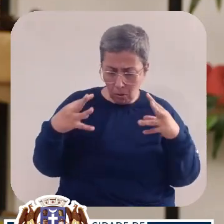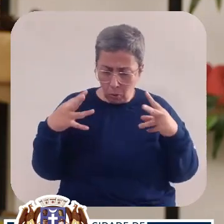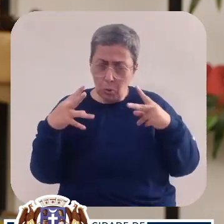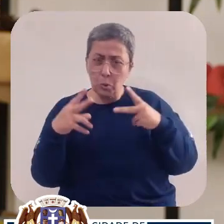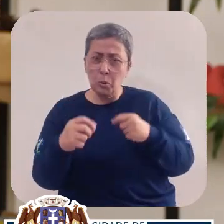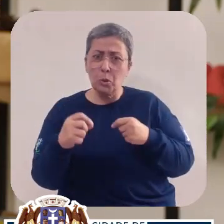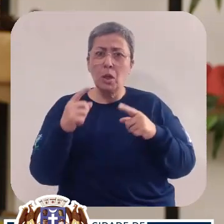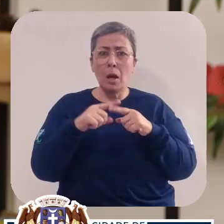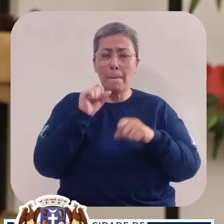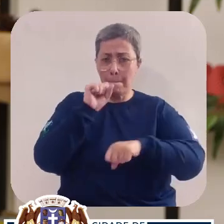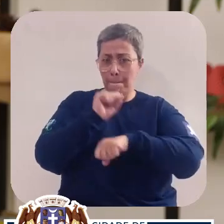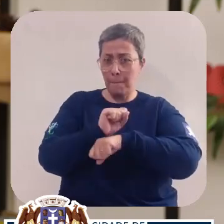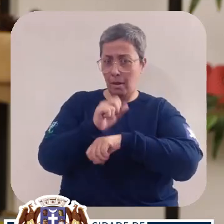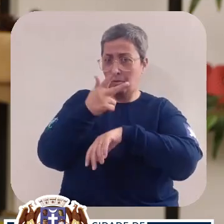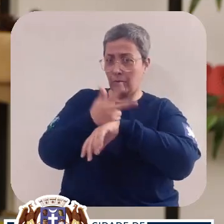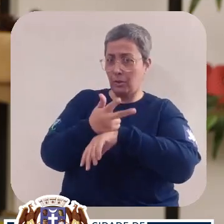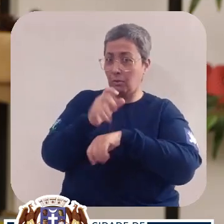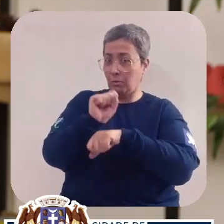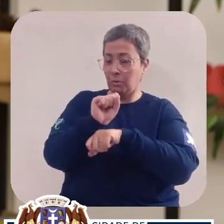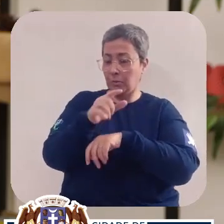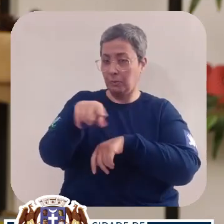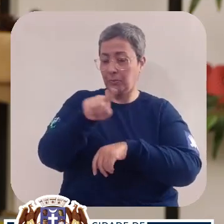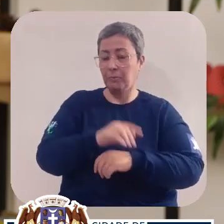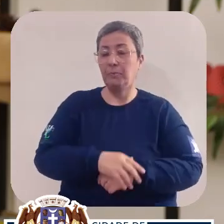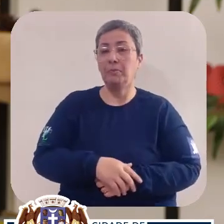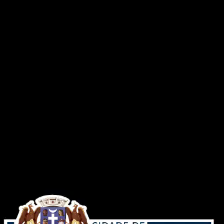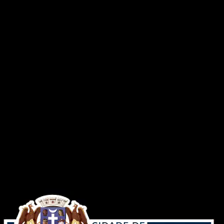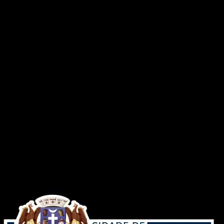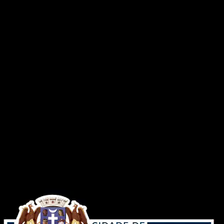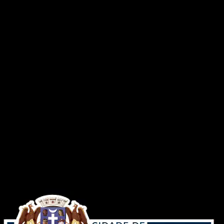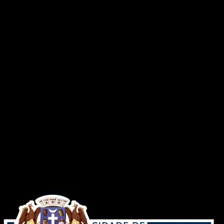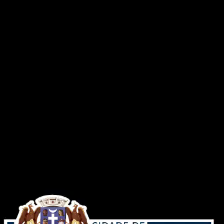em tudo. Pause esse vídeo que eu vou te esperar.